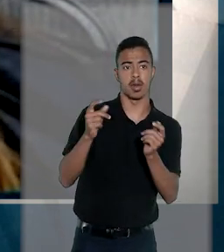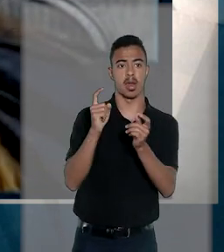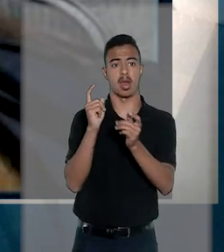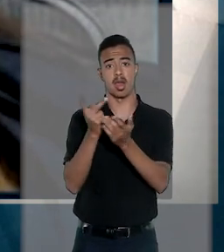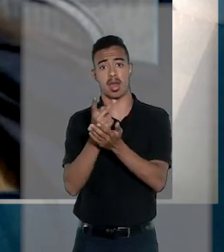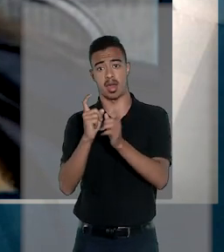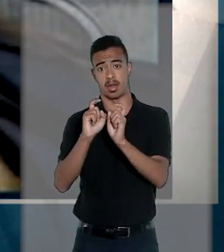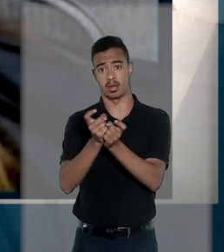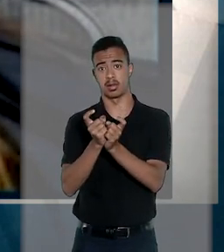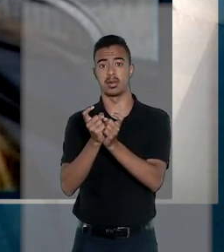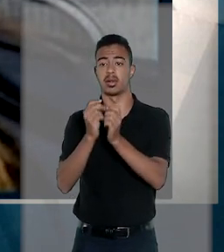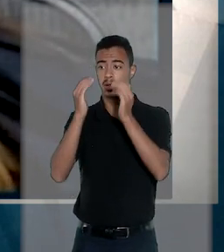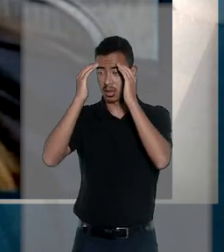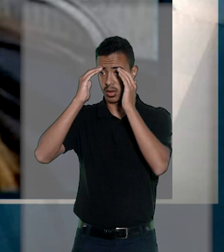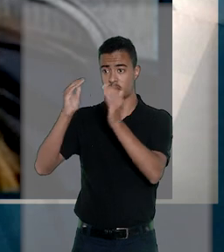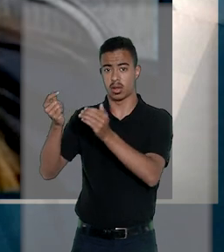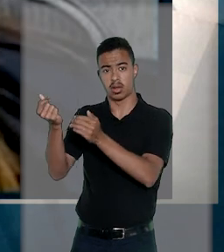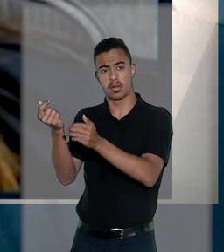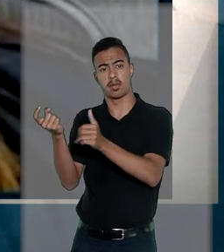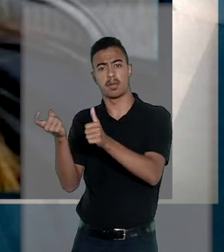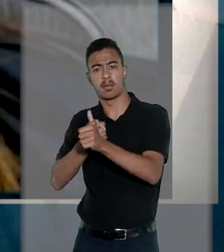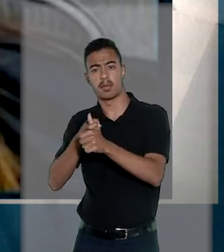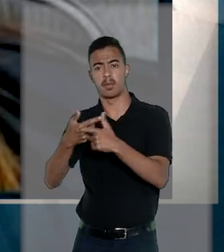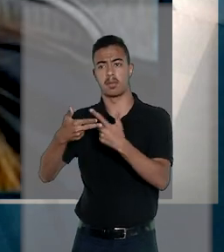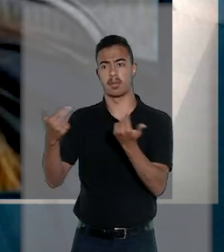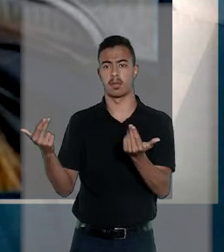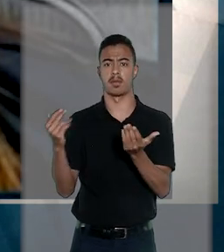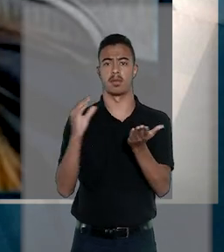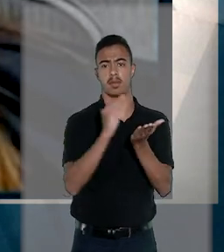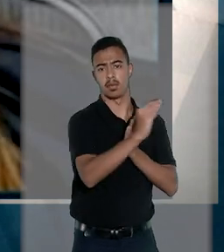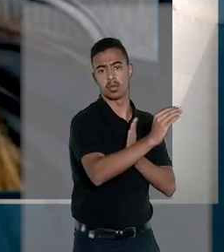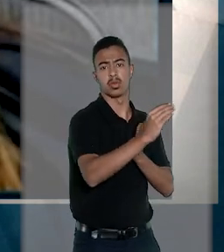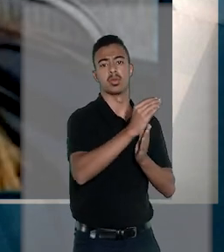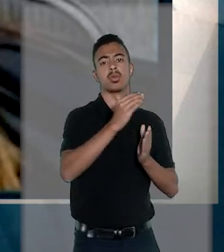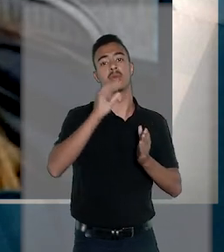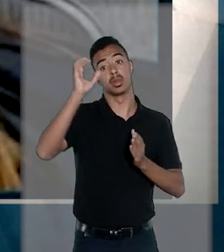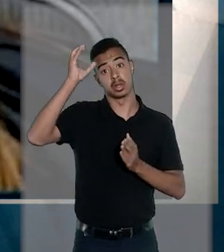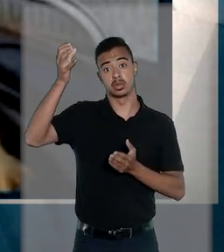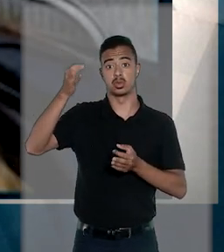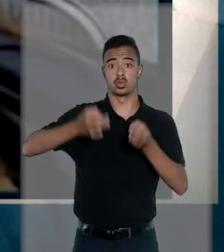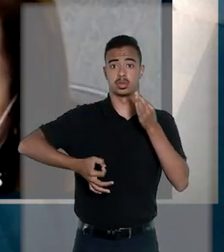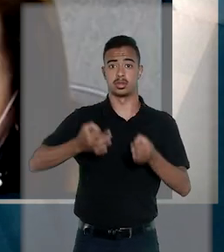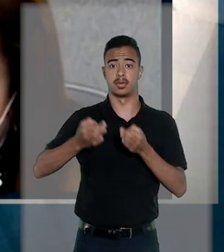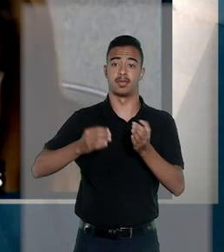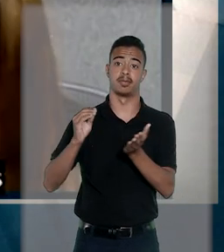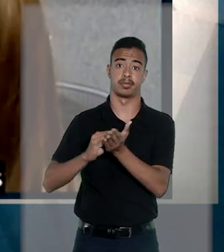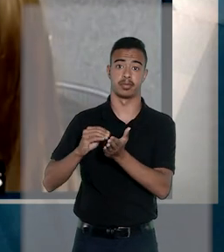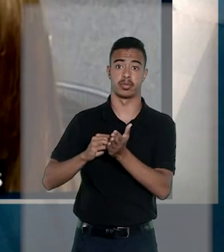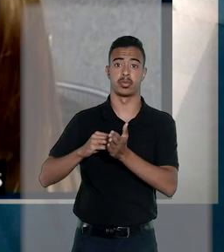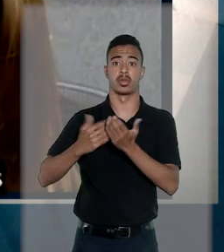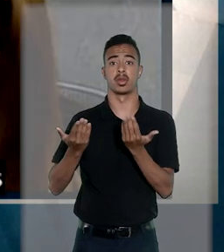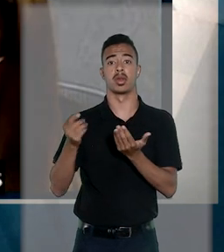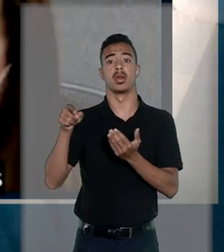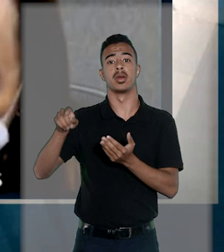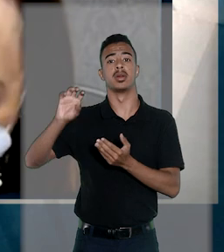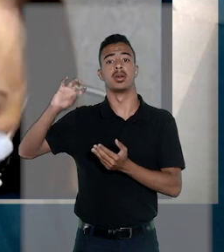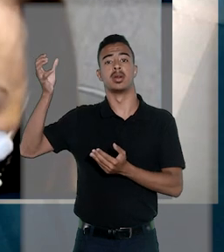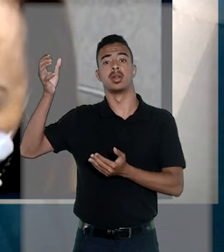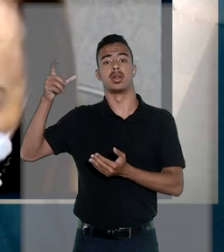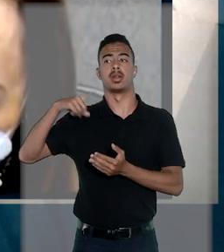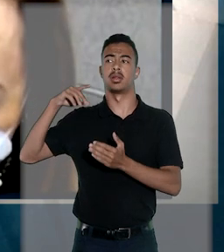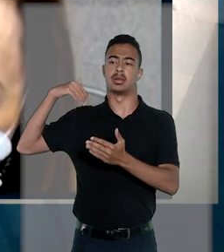administrativo, o caso diz respeito ao recebimento de valores por meio de decisão judicial precária, situação na qual,